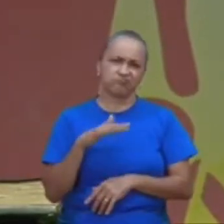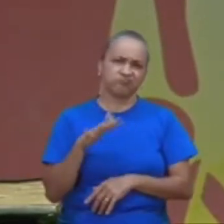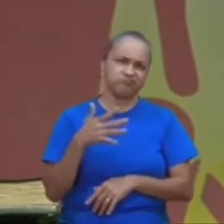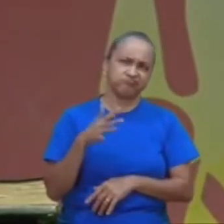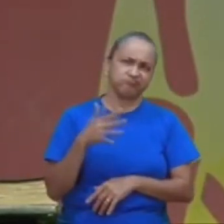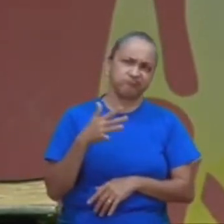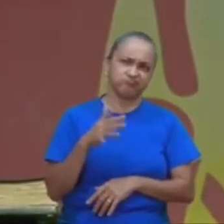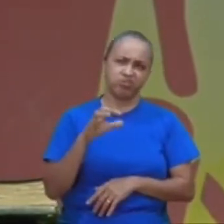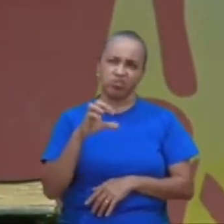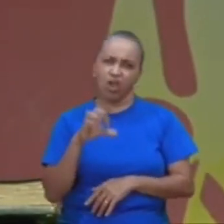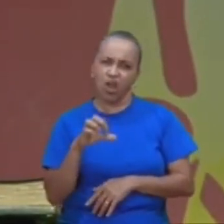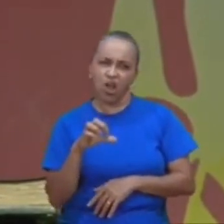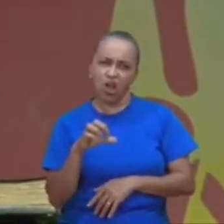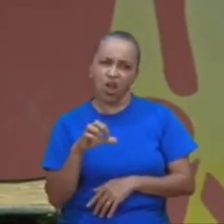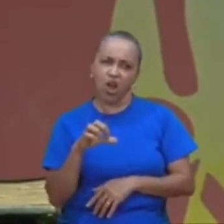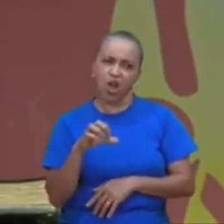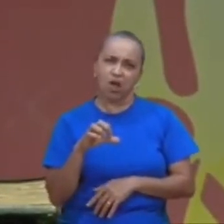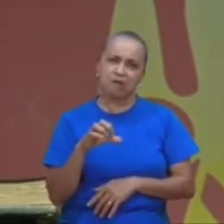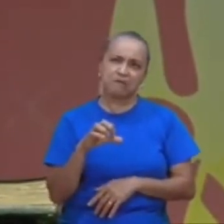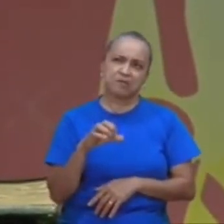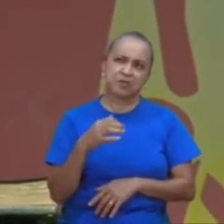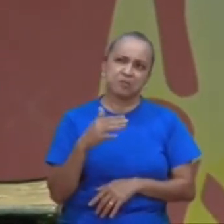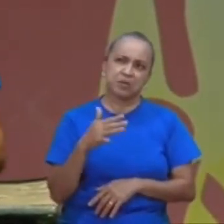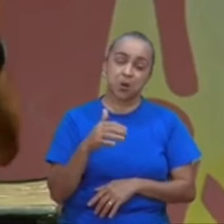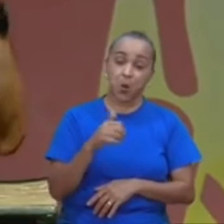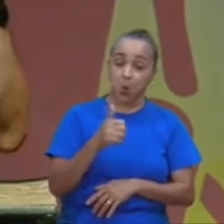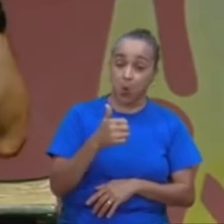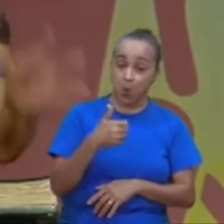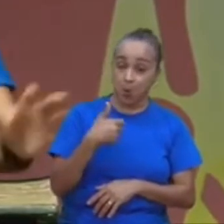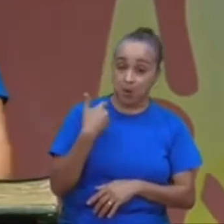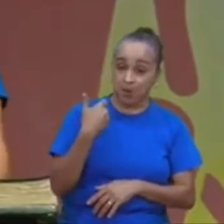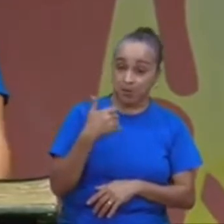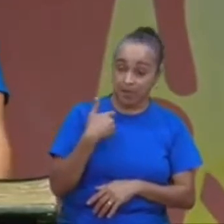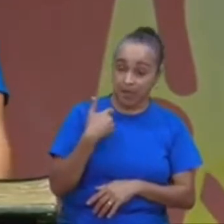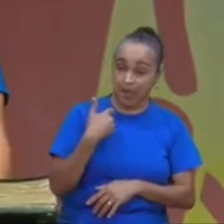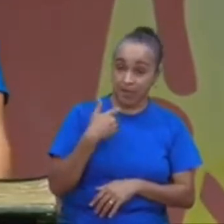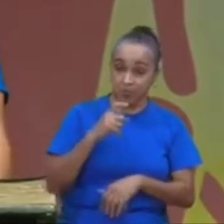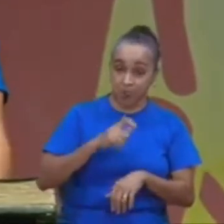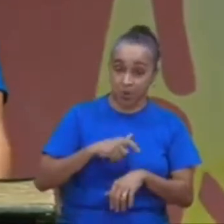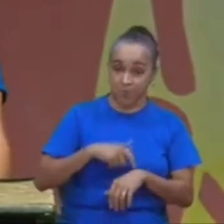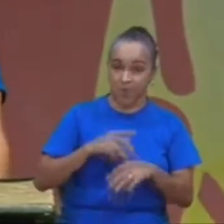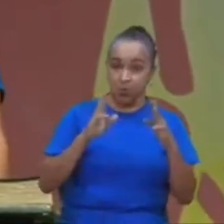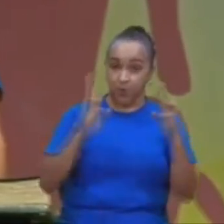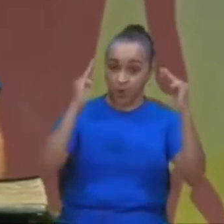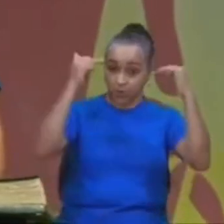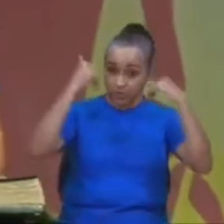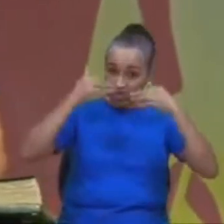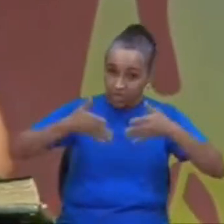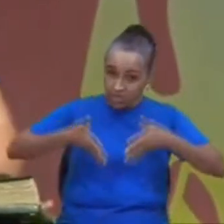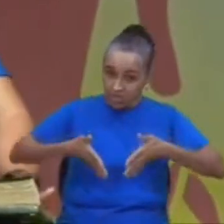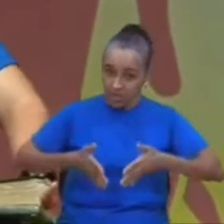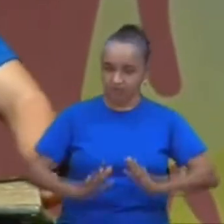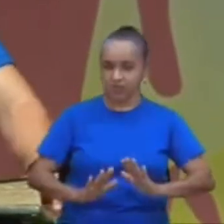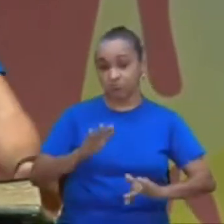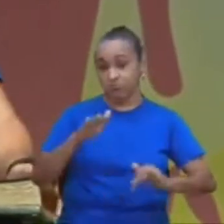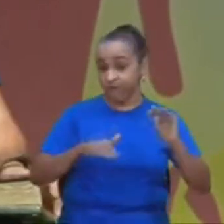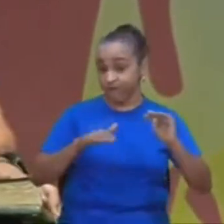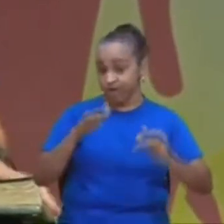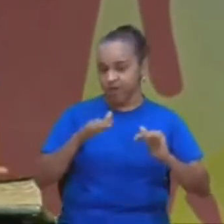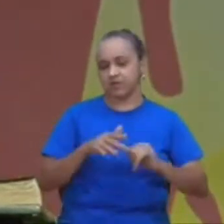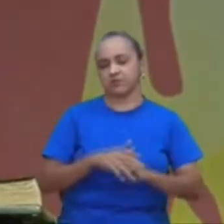entre 9, e 11 anos, quando, Moisés nasceu, tá, provavelmente,